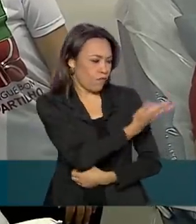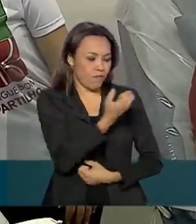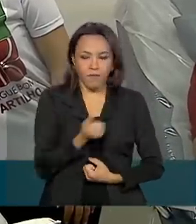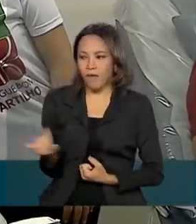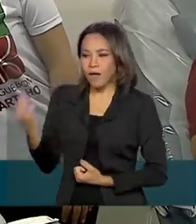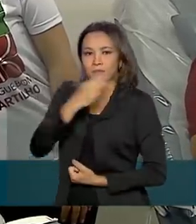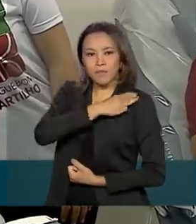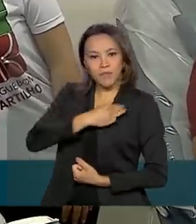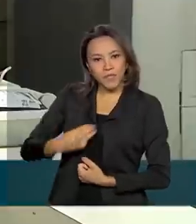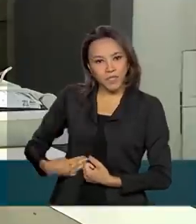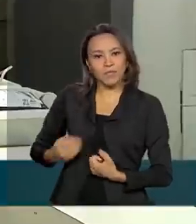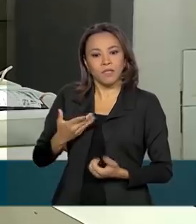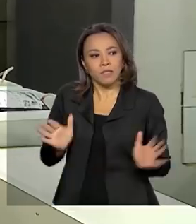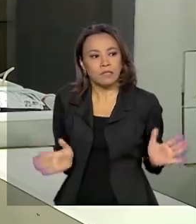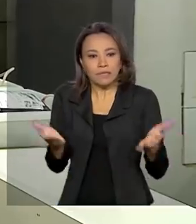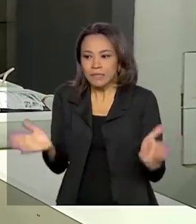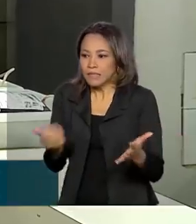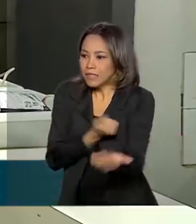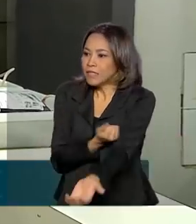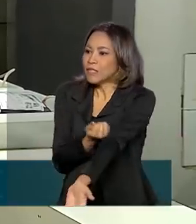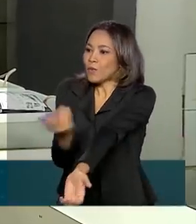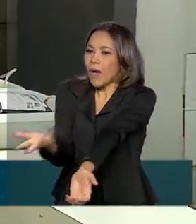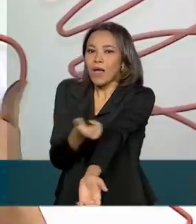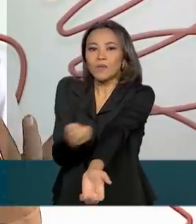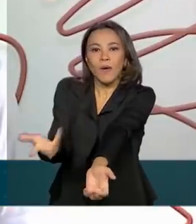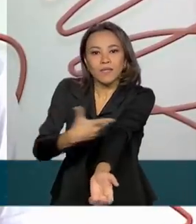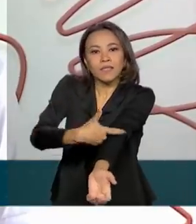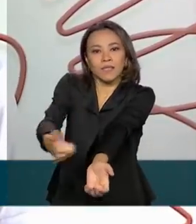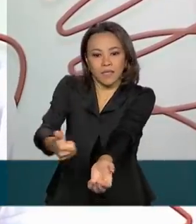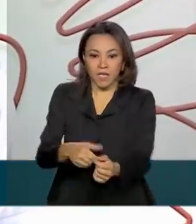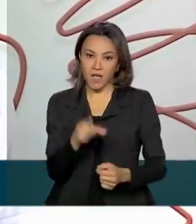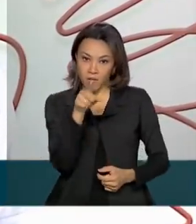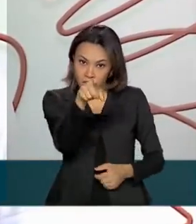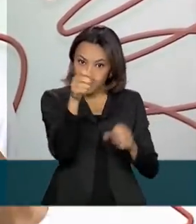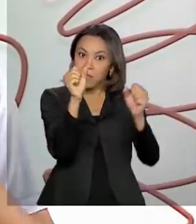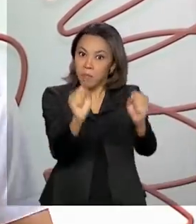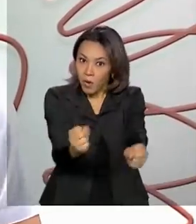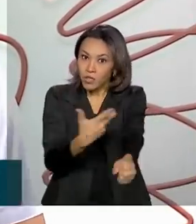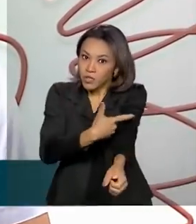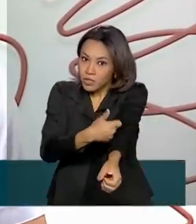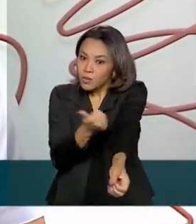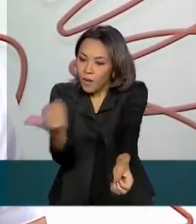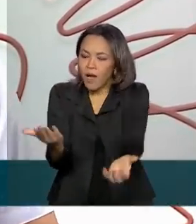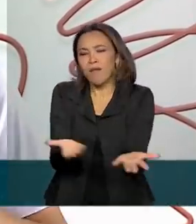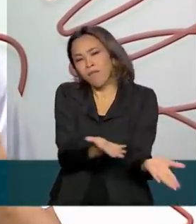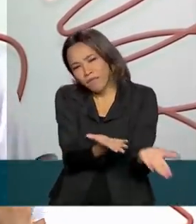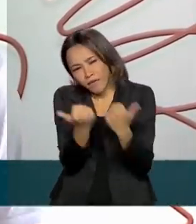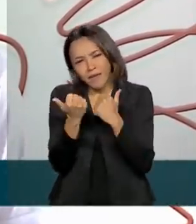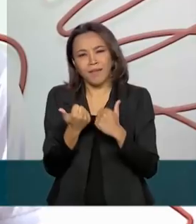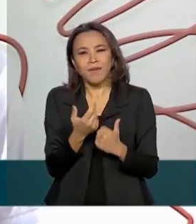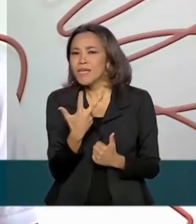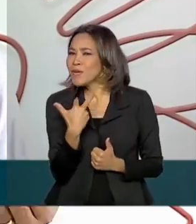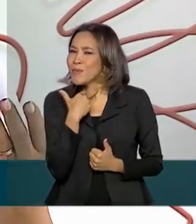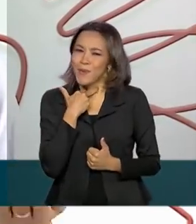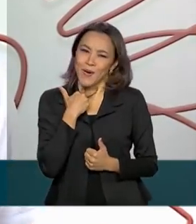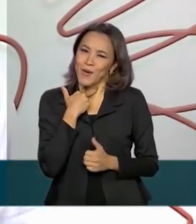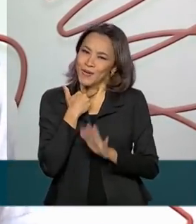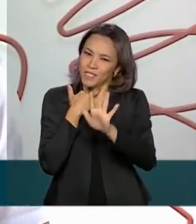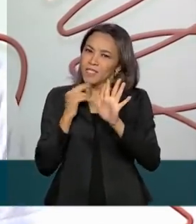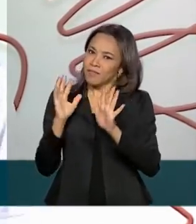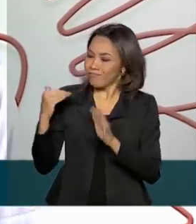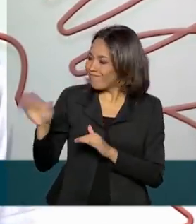incentivado doações de sangue, inclusive nas redes sociais. Você que pode doar, venha fazer sua doação, e quem não pode,